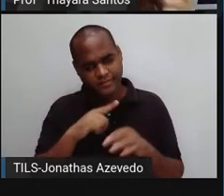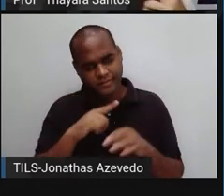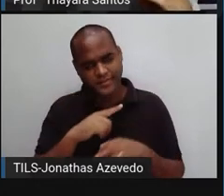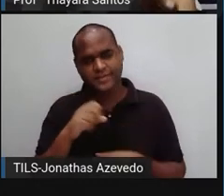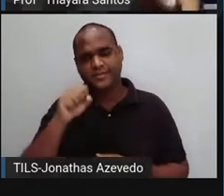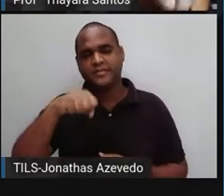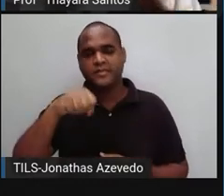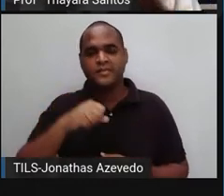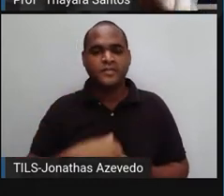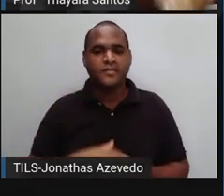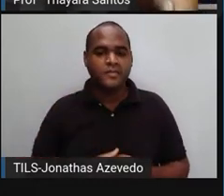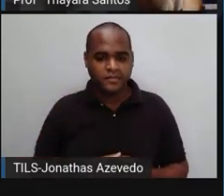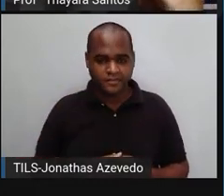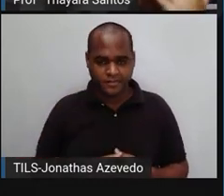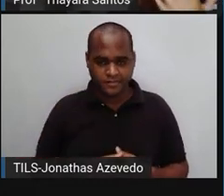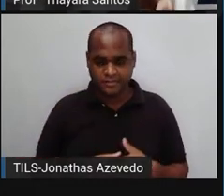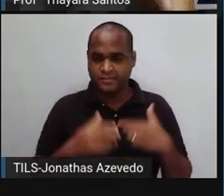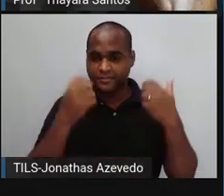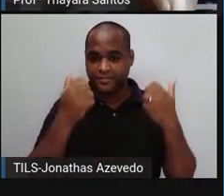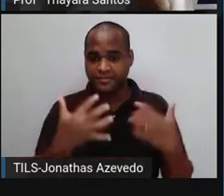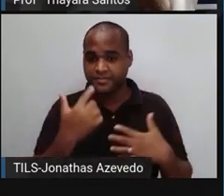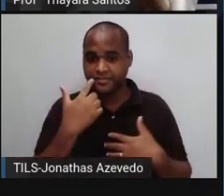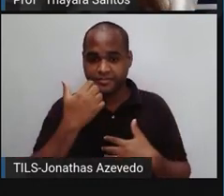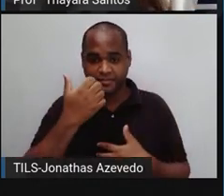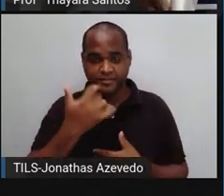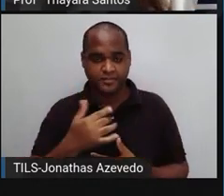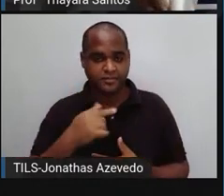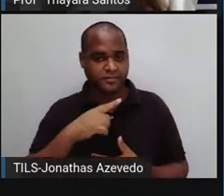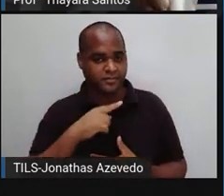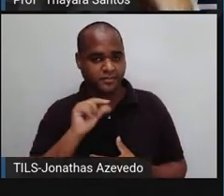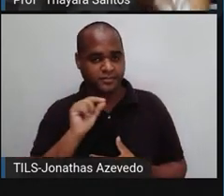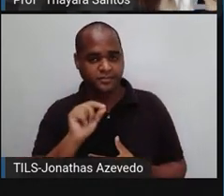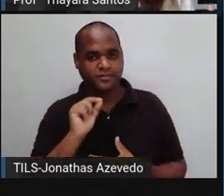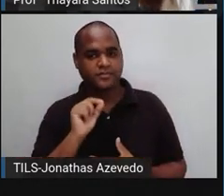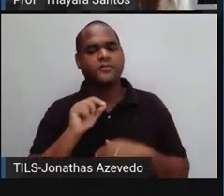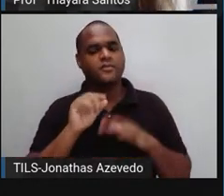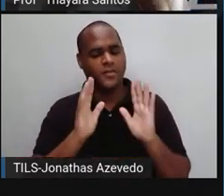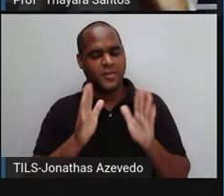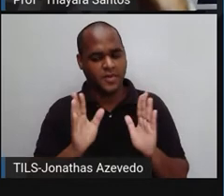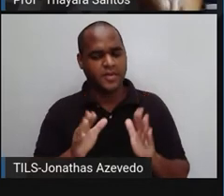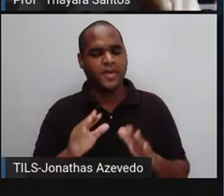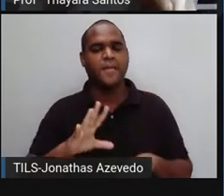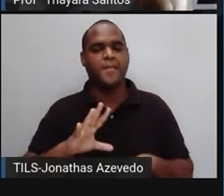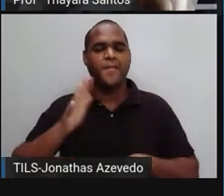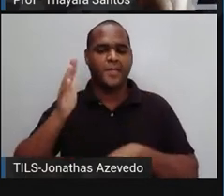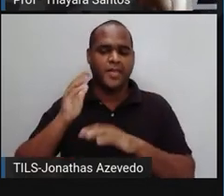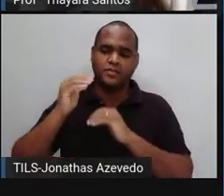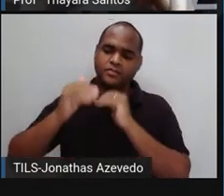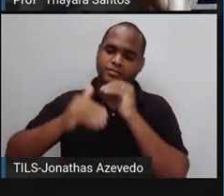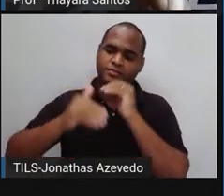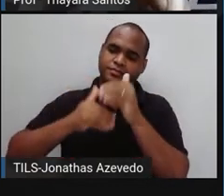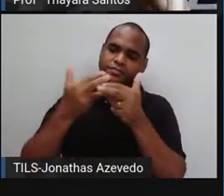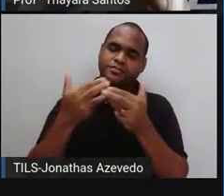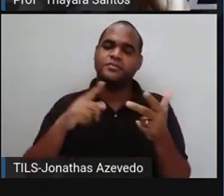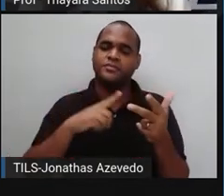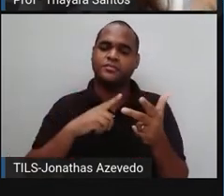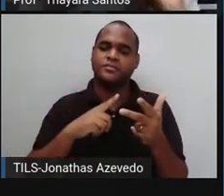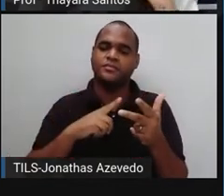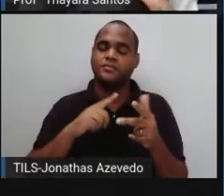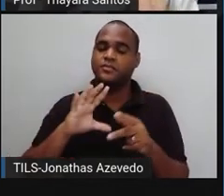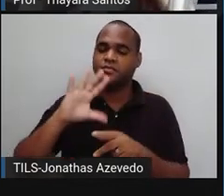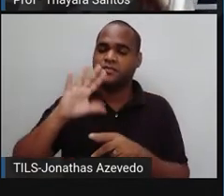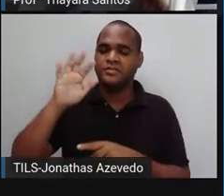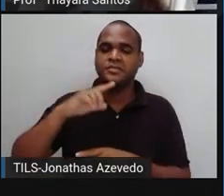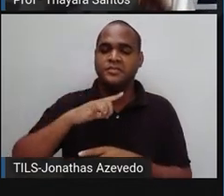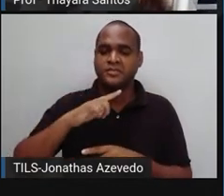E, já que a gente viu aquele processo de decomposição acontecendo, eu falei que aquilo dali era o mesmo processo que acontece nas composteiras,